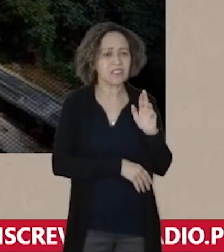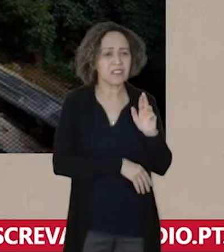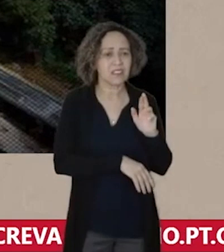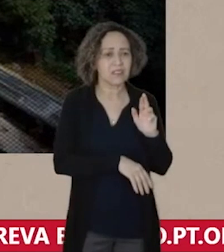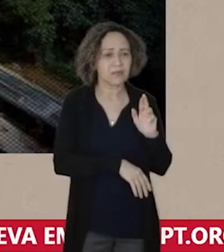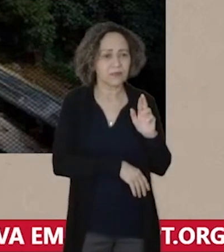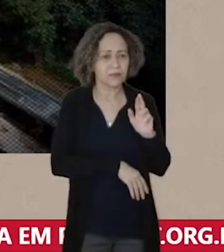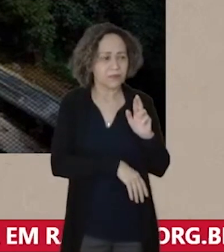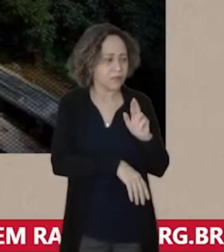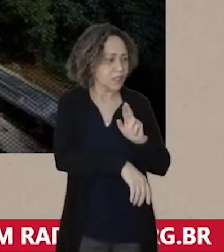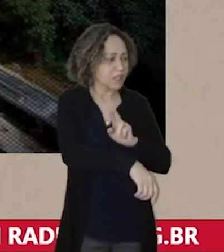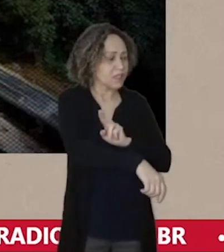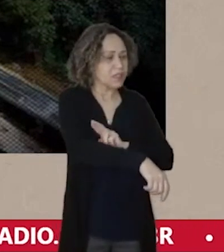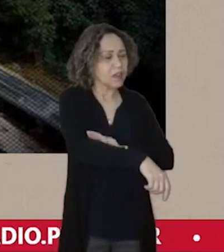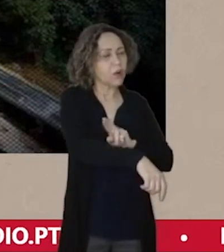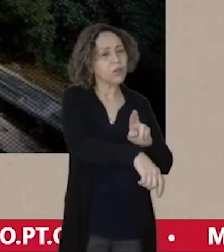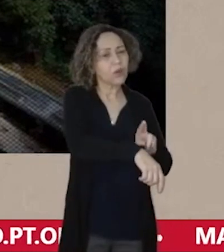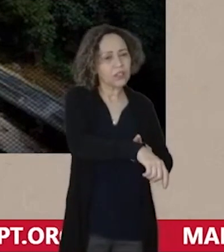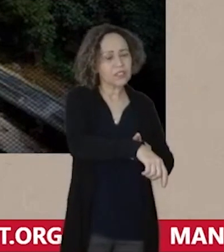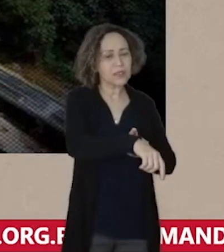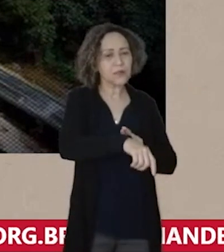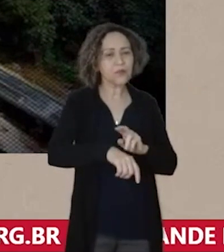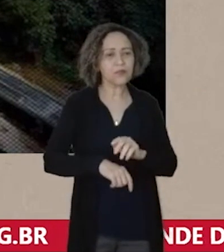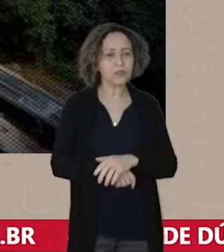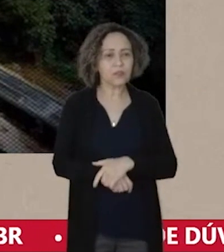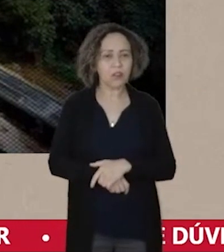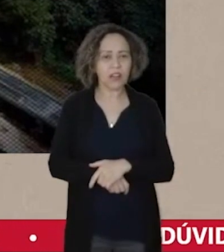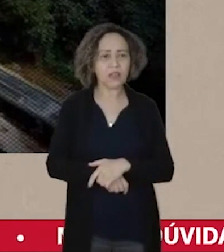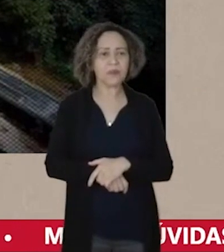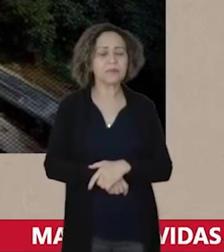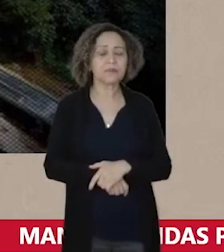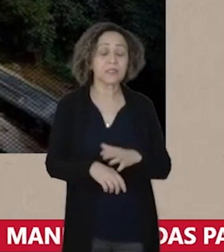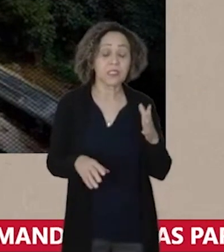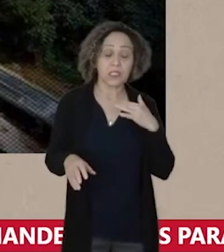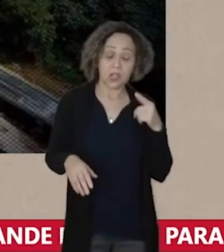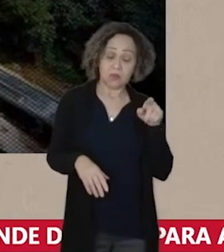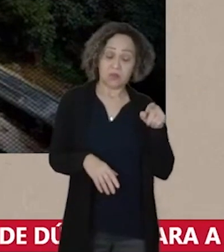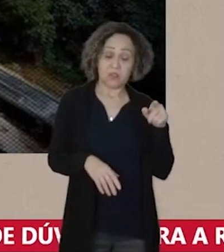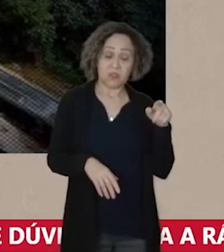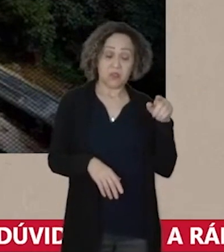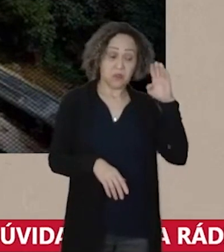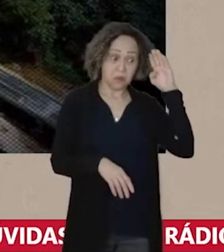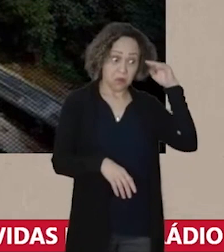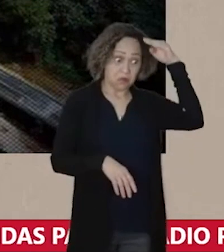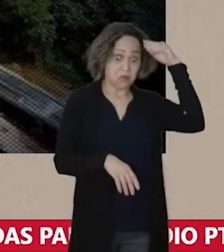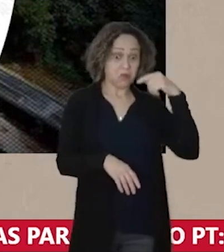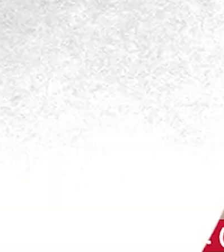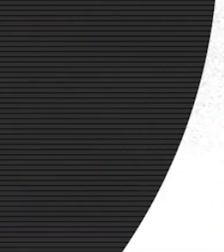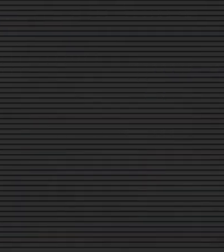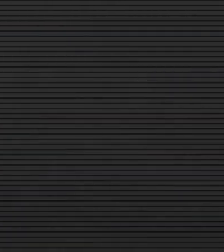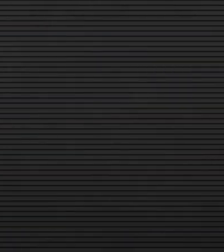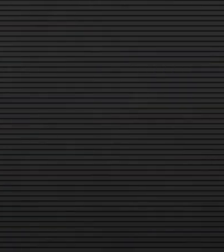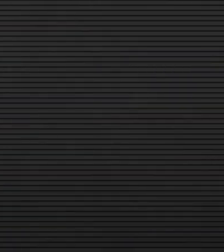inaugurou sem mover uma palha. Ele teve coragem de lá inaugurar e assumir como dele.